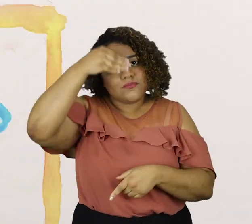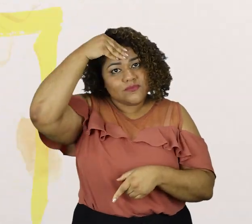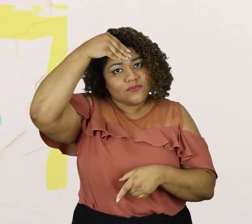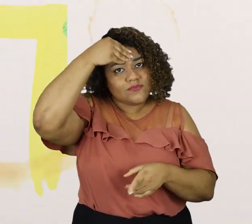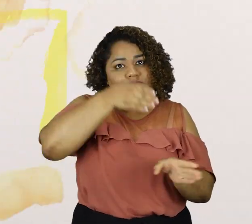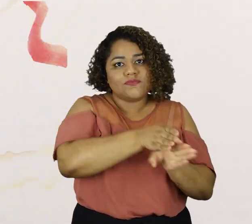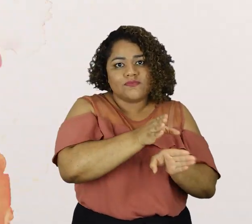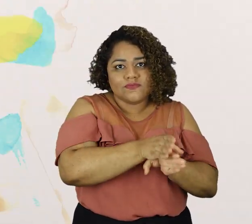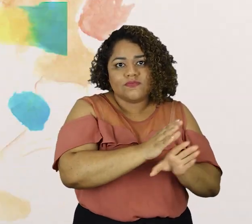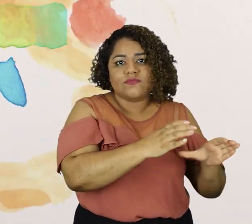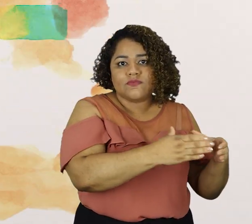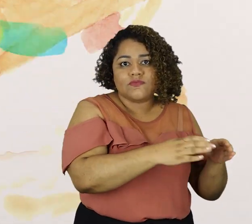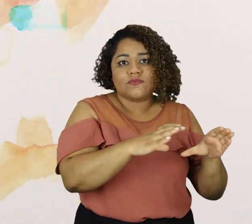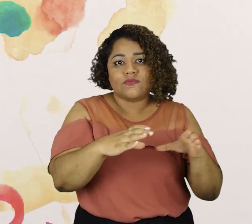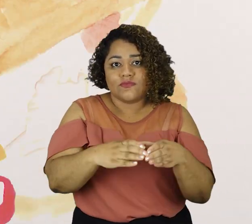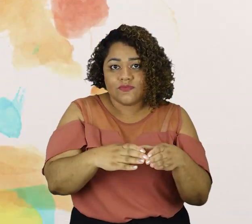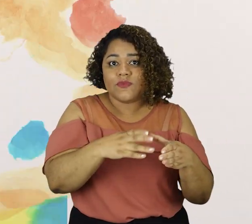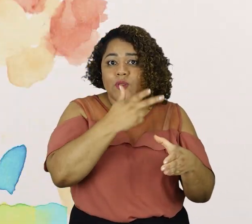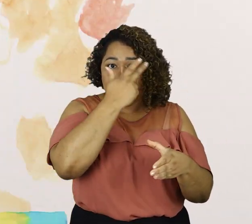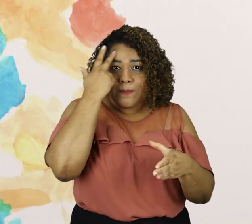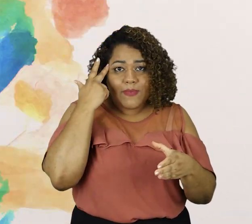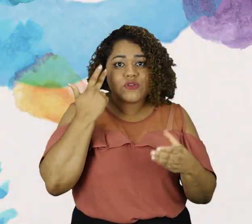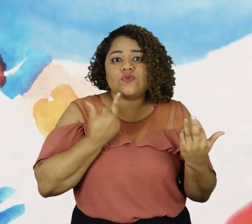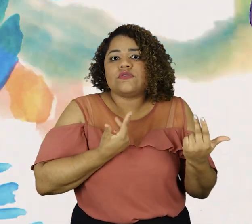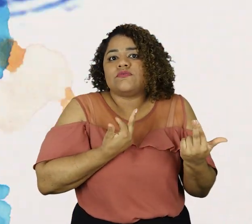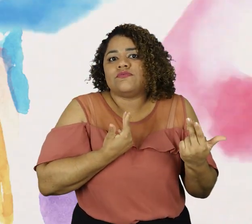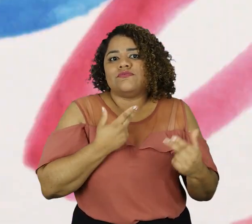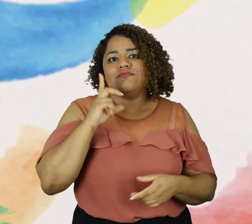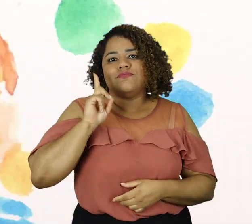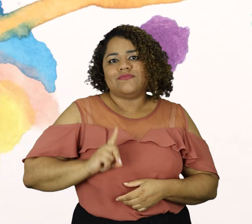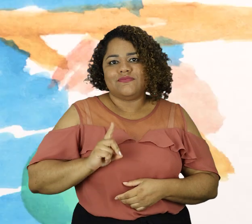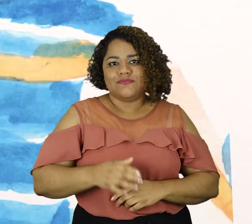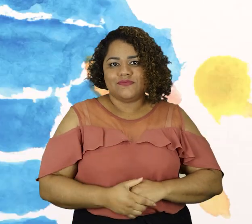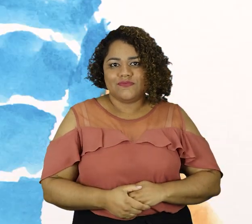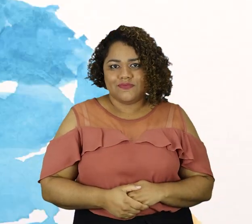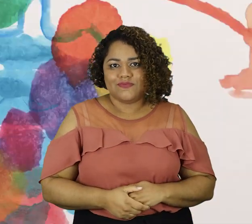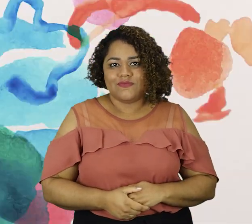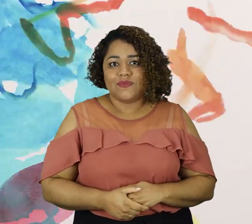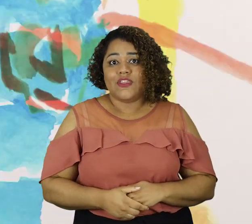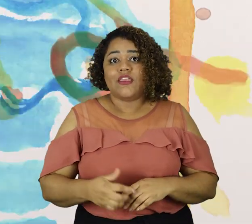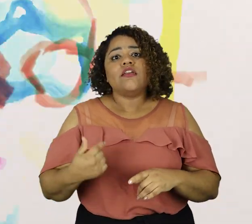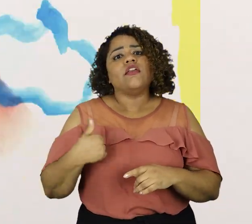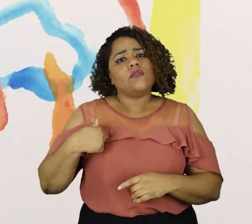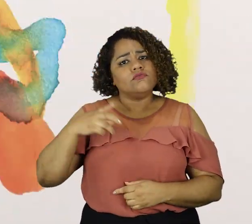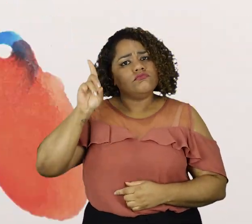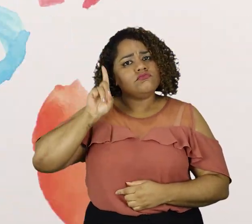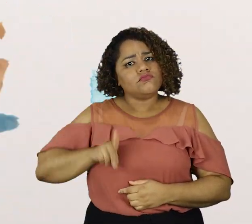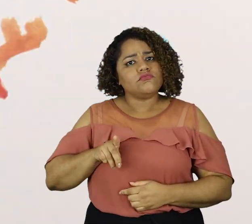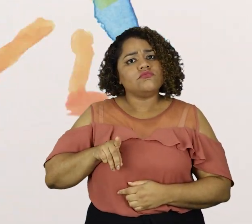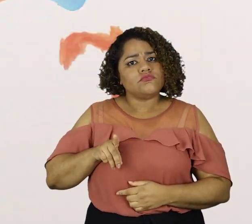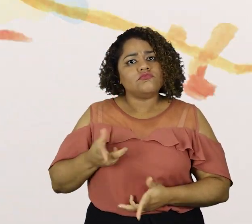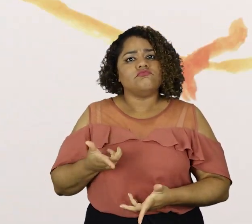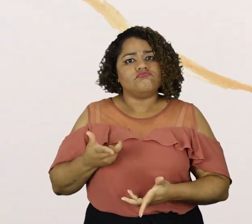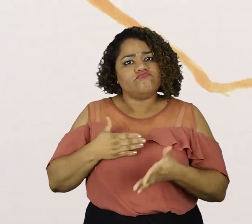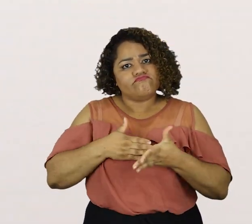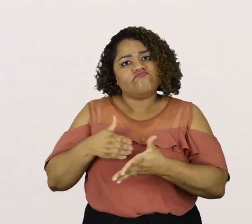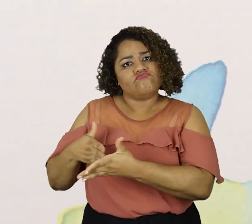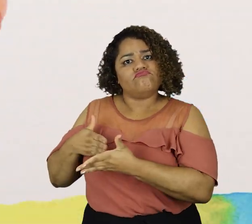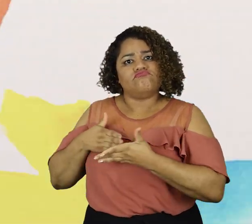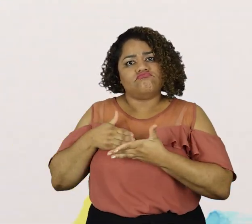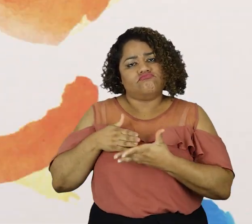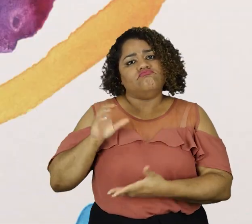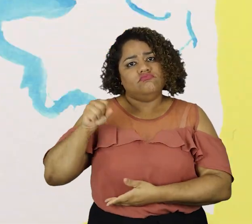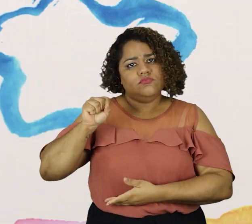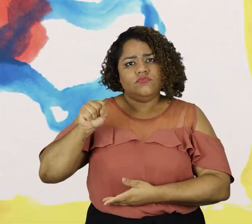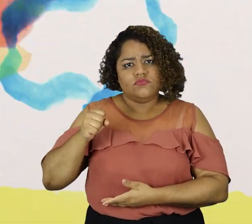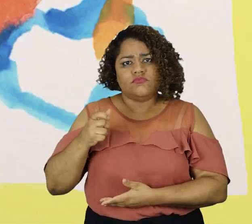só com pessoas da minha própria deficiência. Não é porque nós temos as nossas deficiências